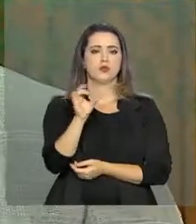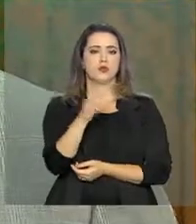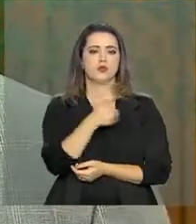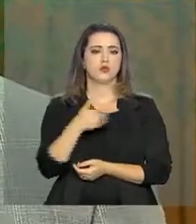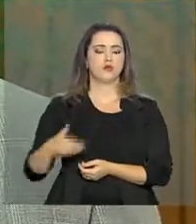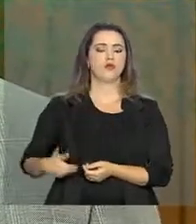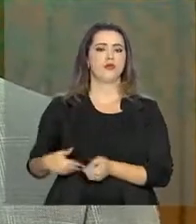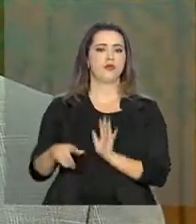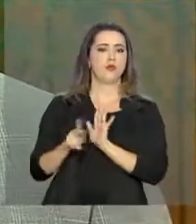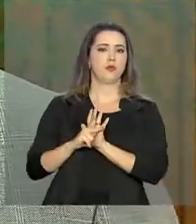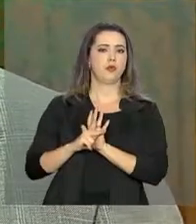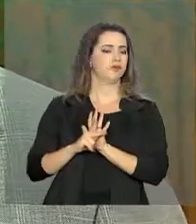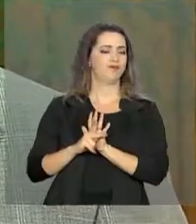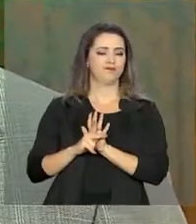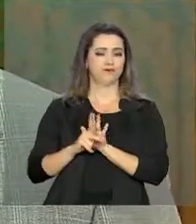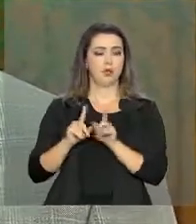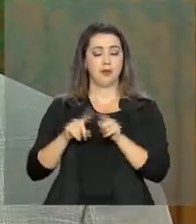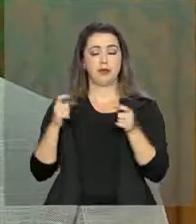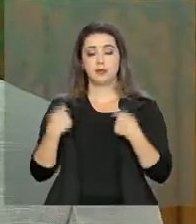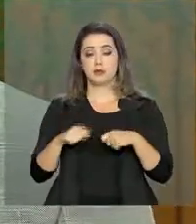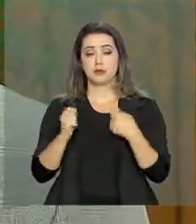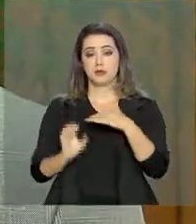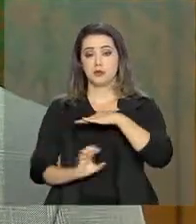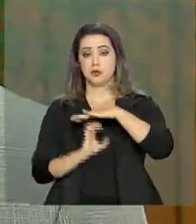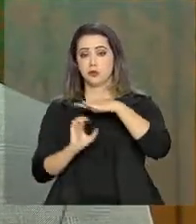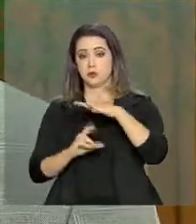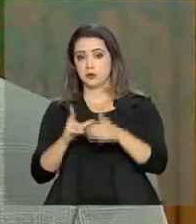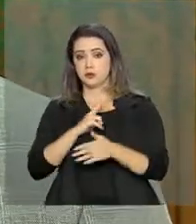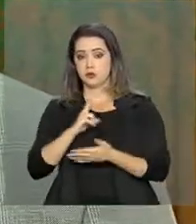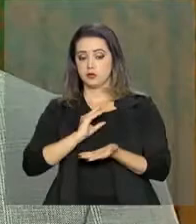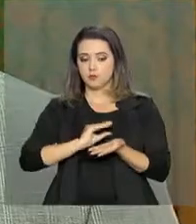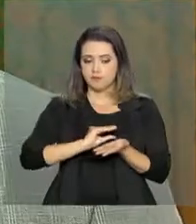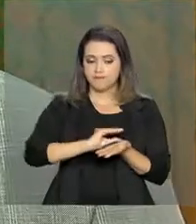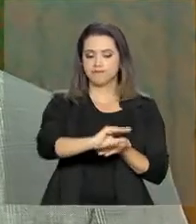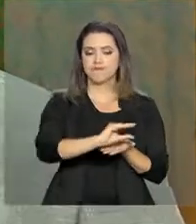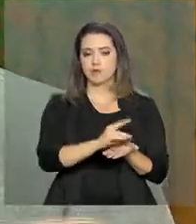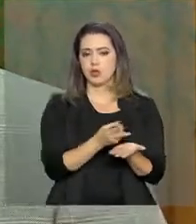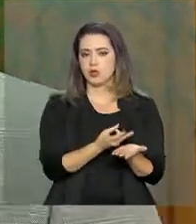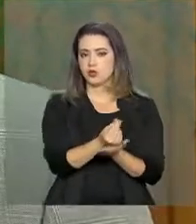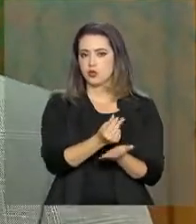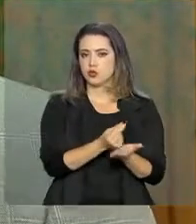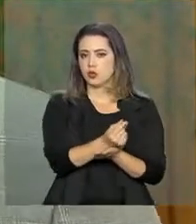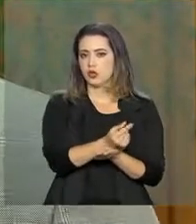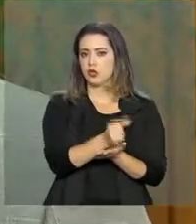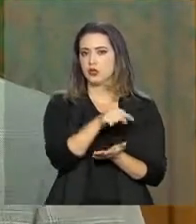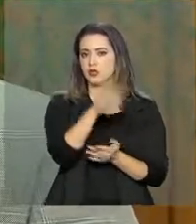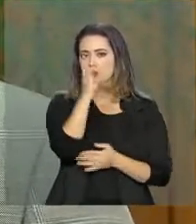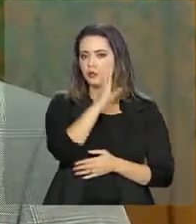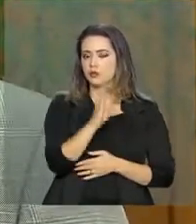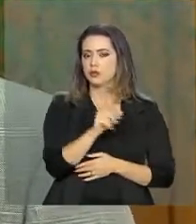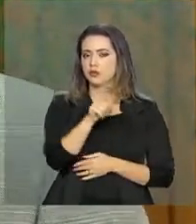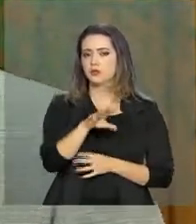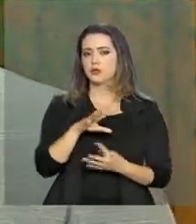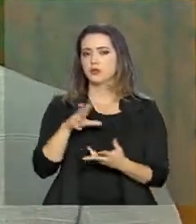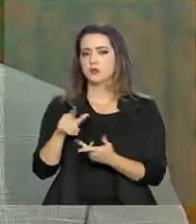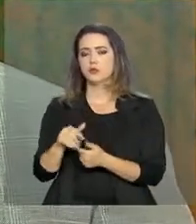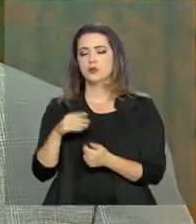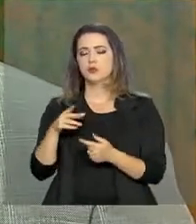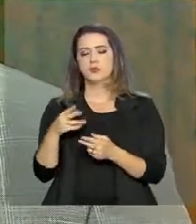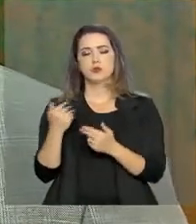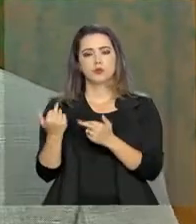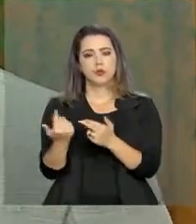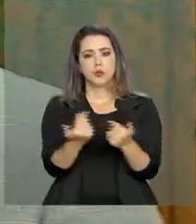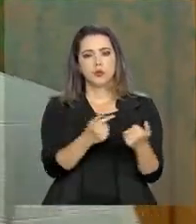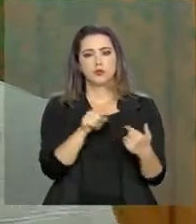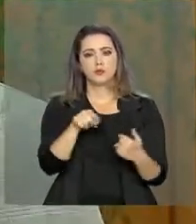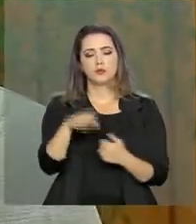do orçamento da União, mas dinheiro privado. Essa é a ideia do mundo todo, está caminhando nessa direção, e o Brasil